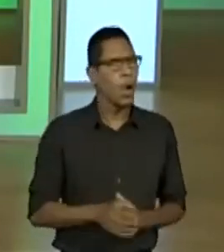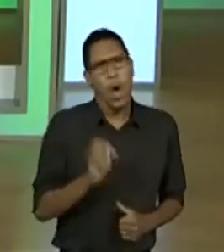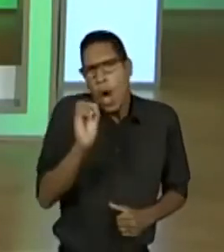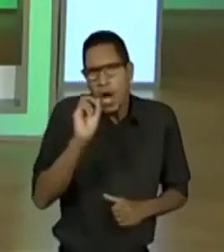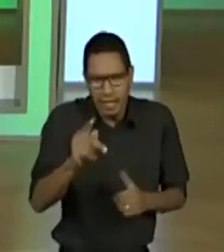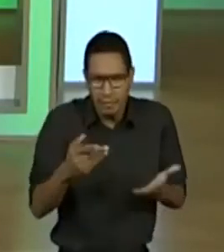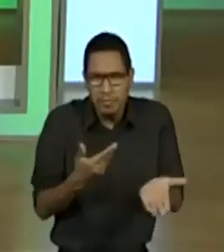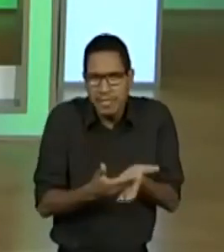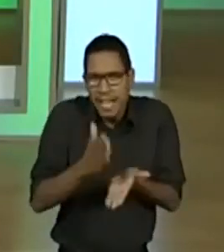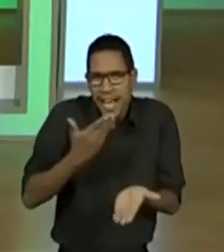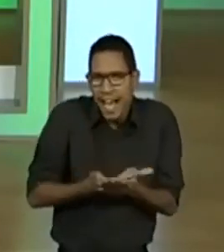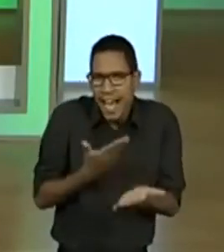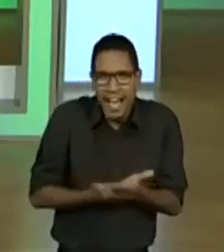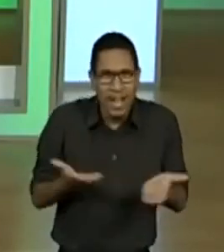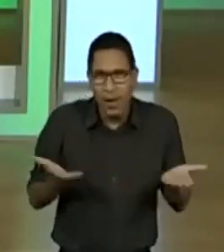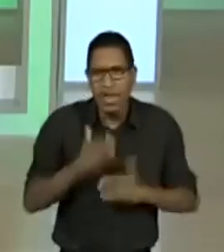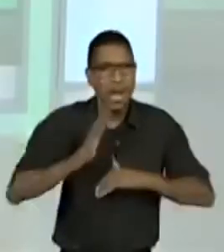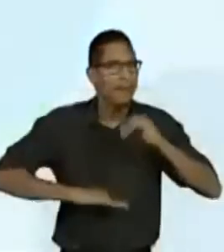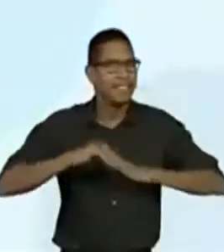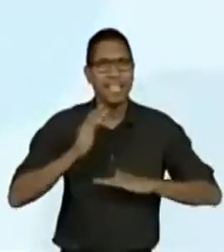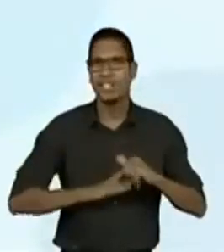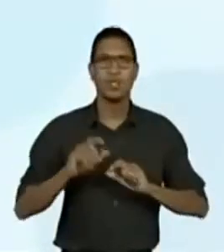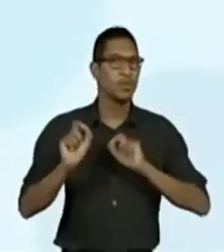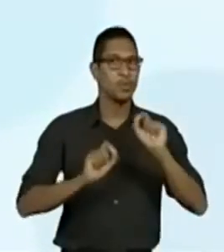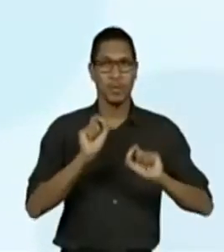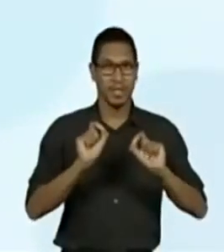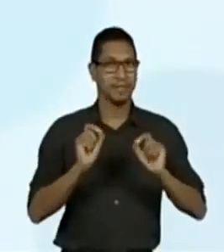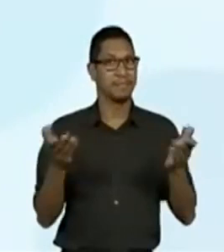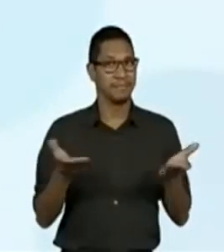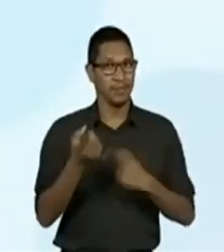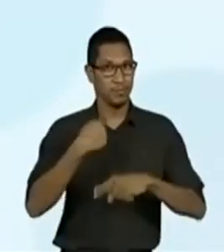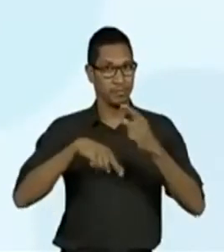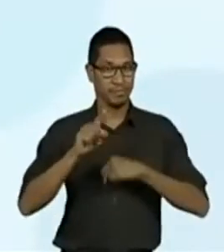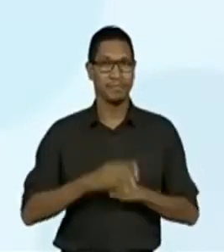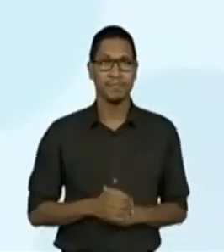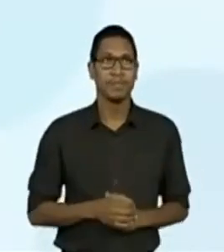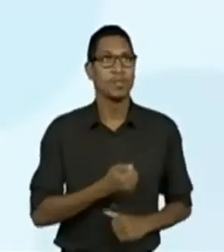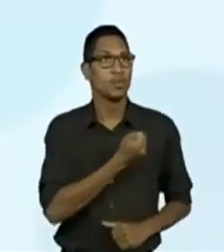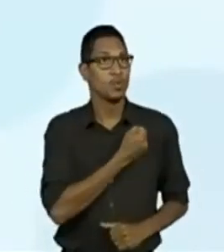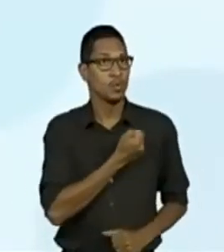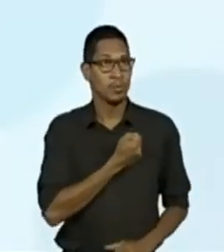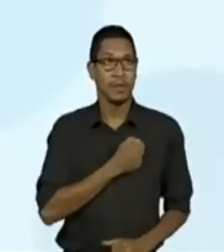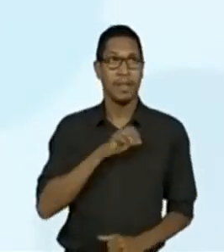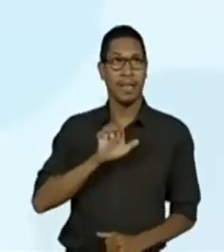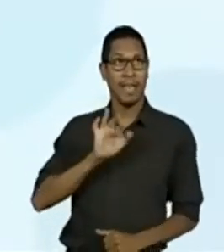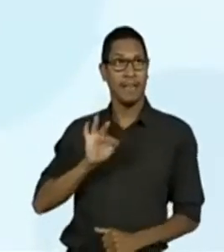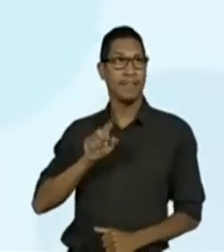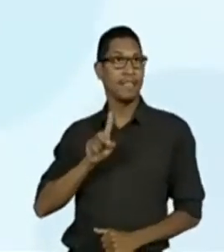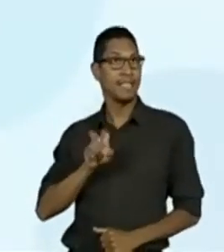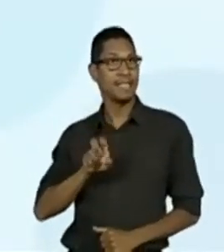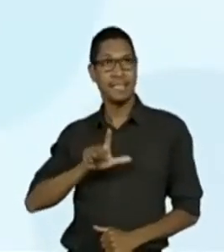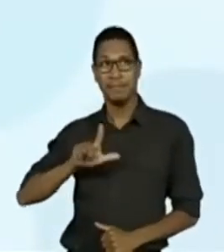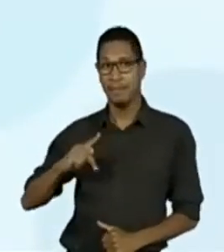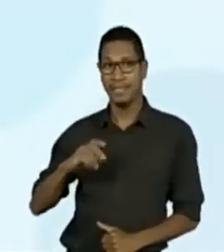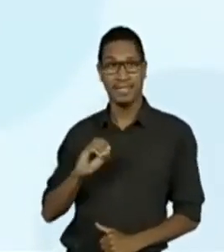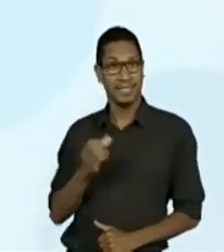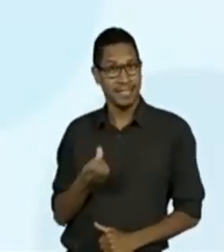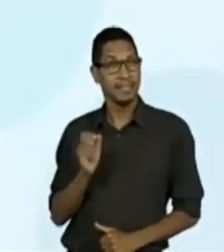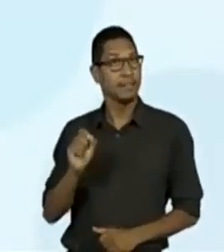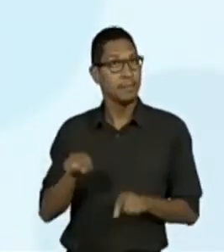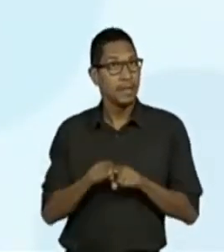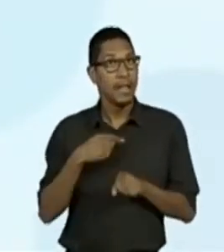vamos para a habilidade da aula de hoje. A habilidade EF15LP06, reler e revisar em